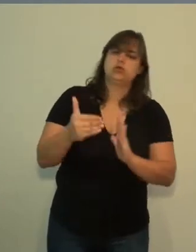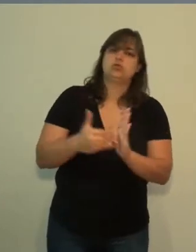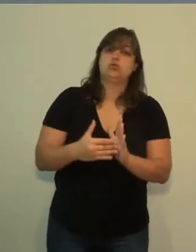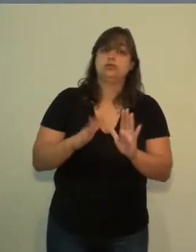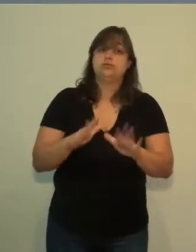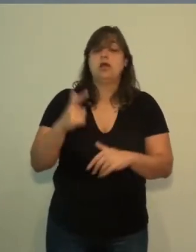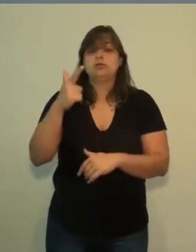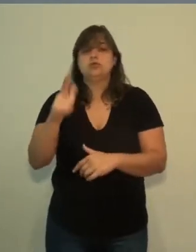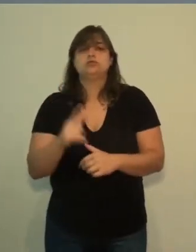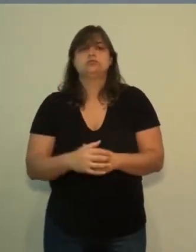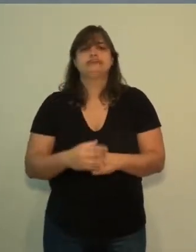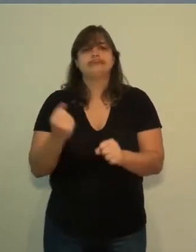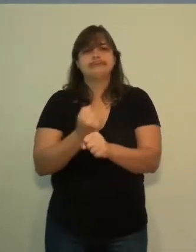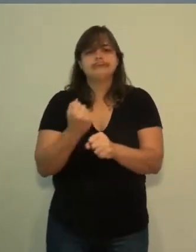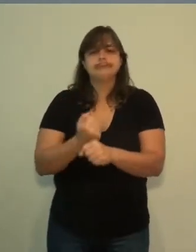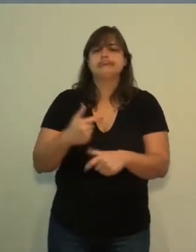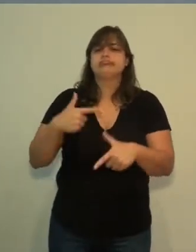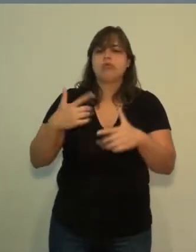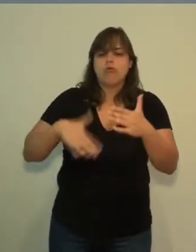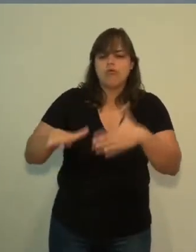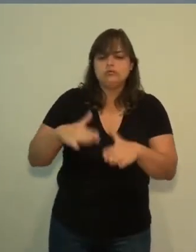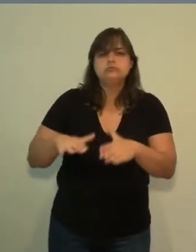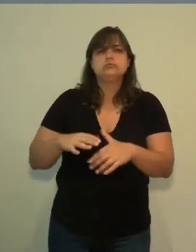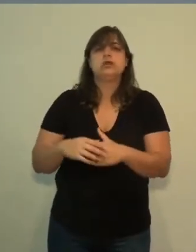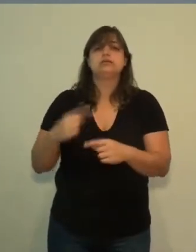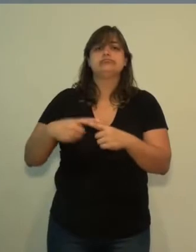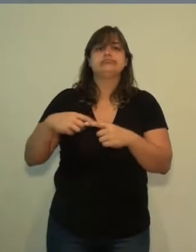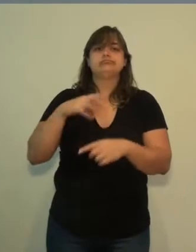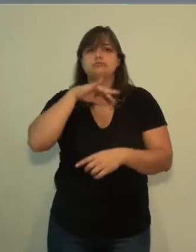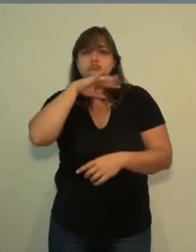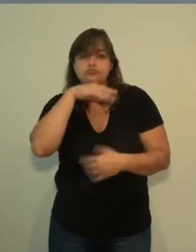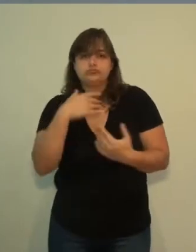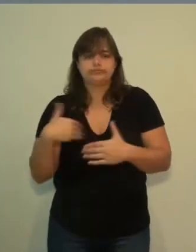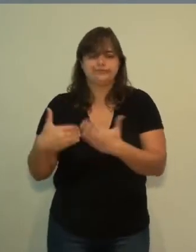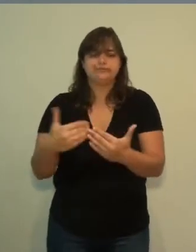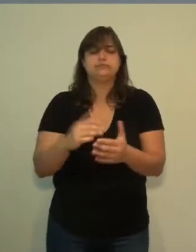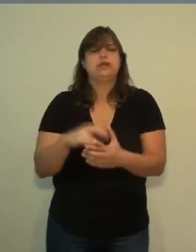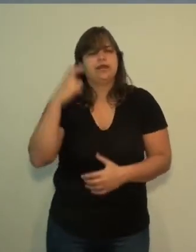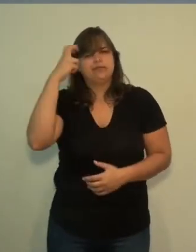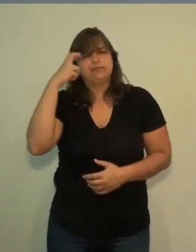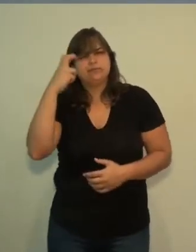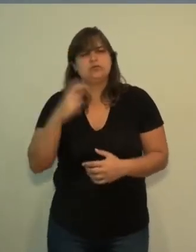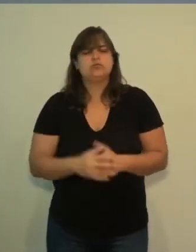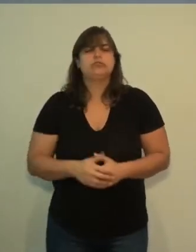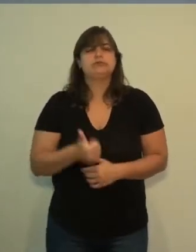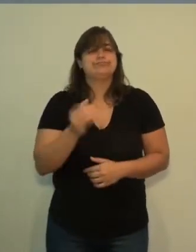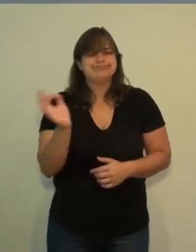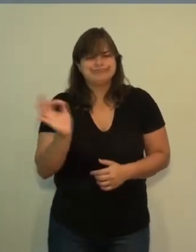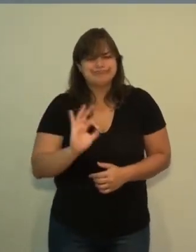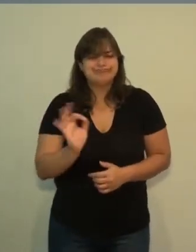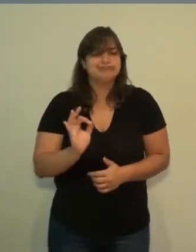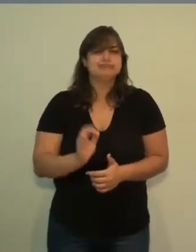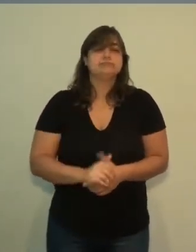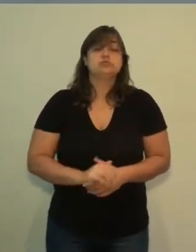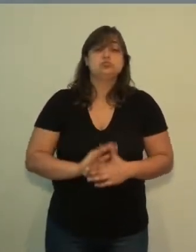Mas outra coisa é uma manutenção devido à deterioração. Então isso é uma questão que a gente está preocupado 100% do